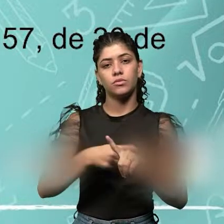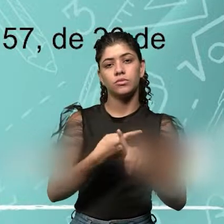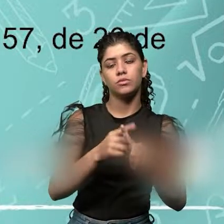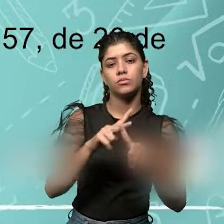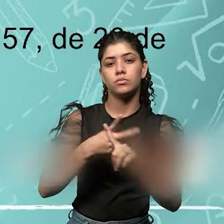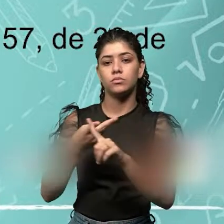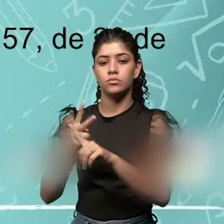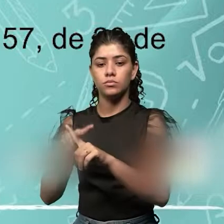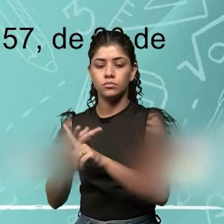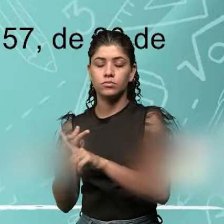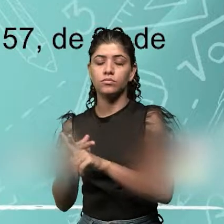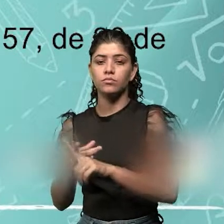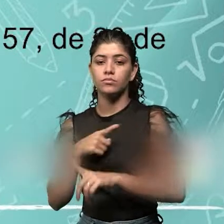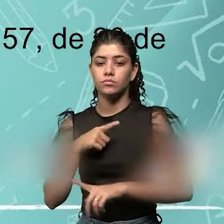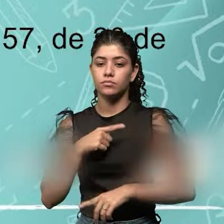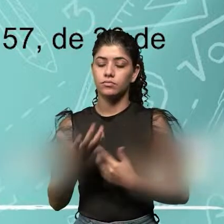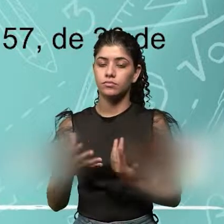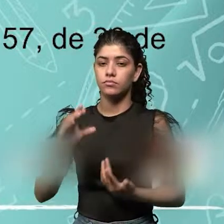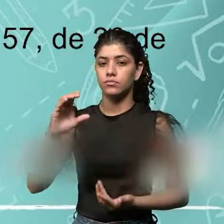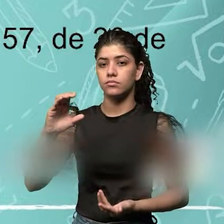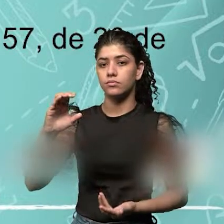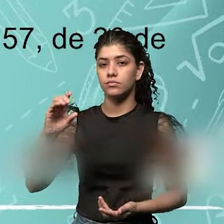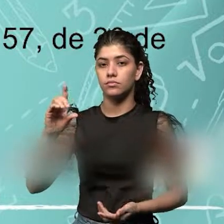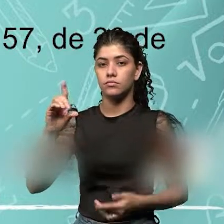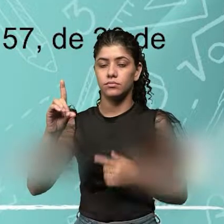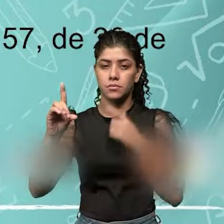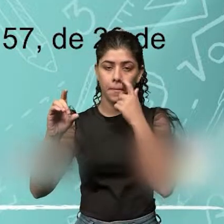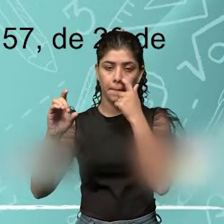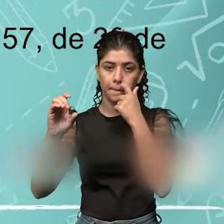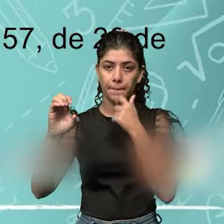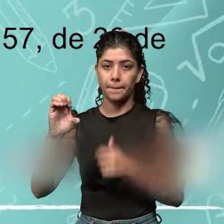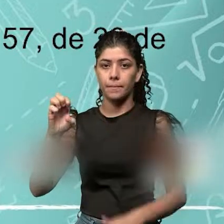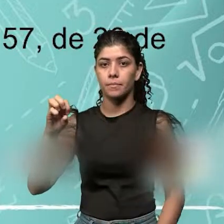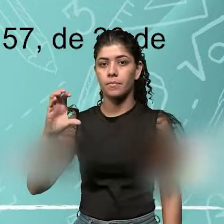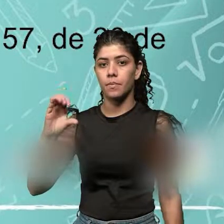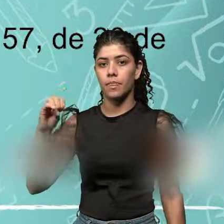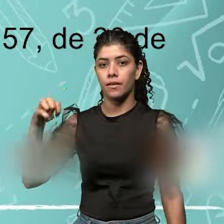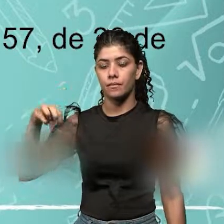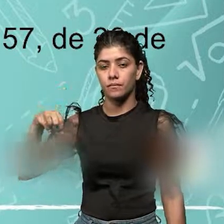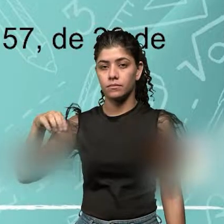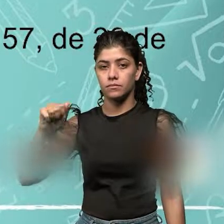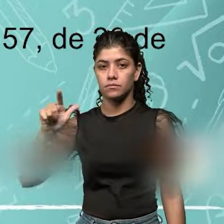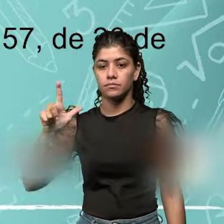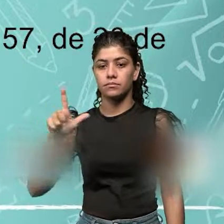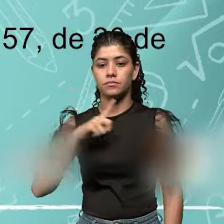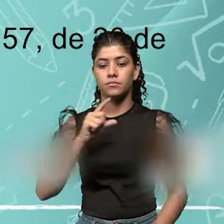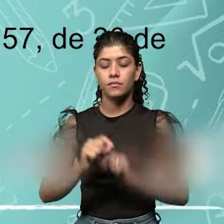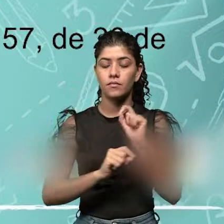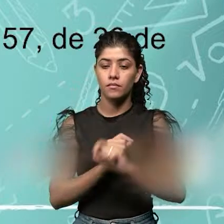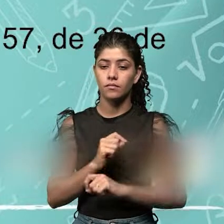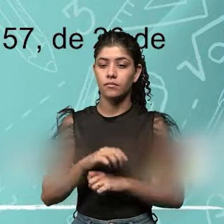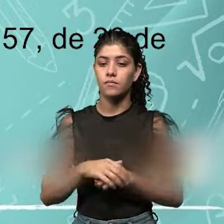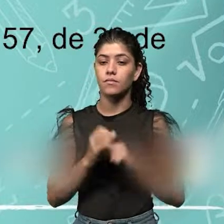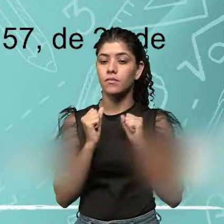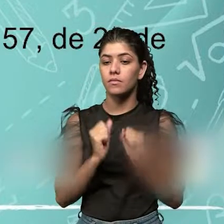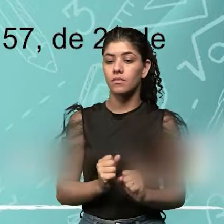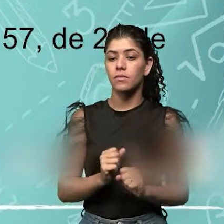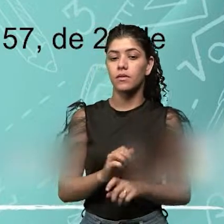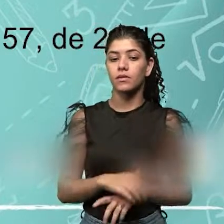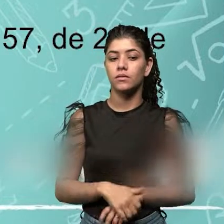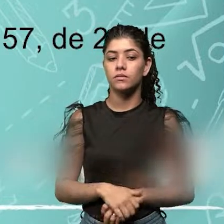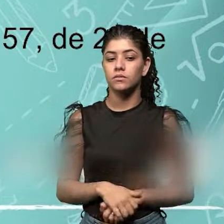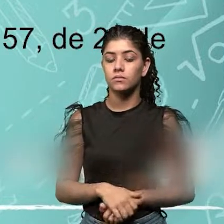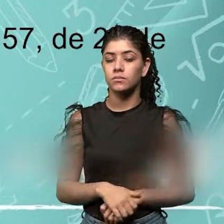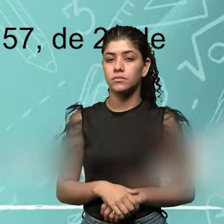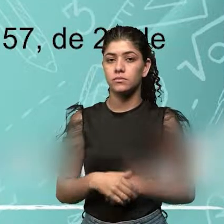segundo o sistema decimal, o segmento do setor elétrico que compreende os potenciais